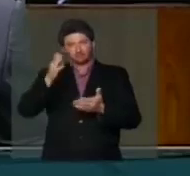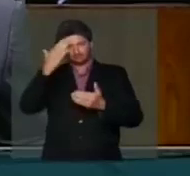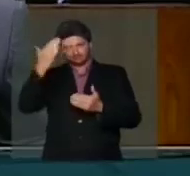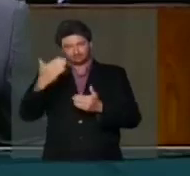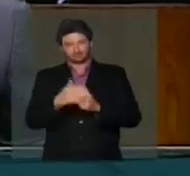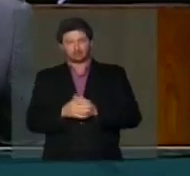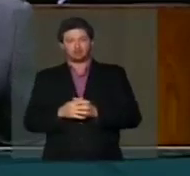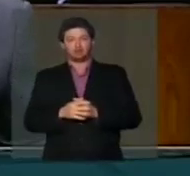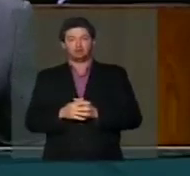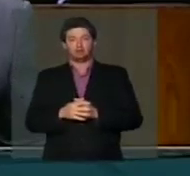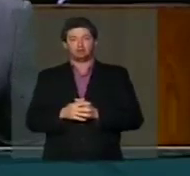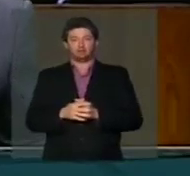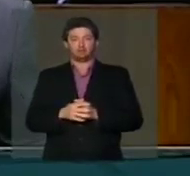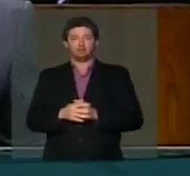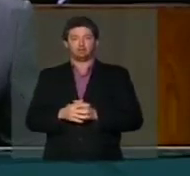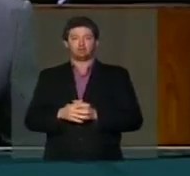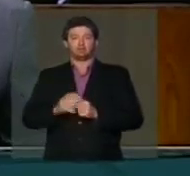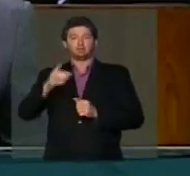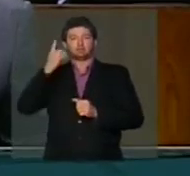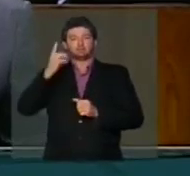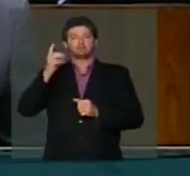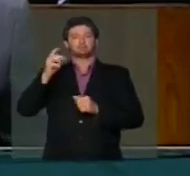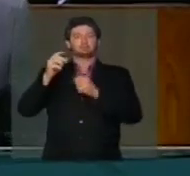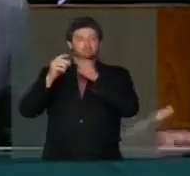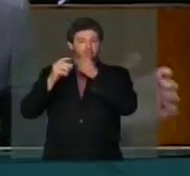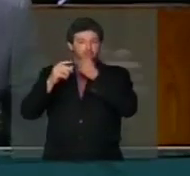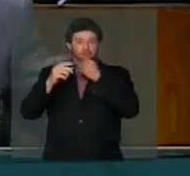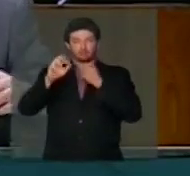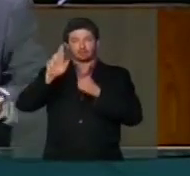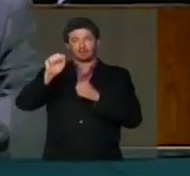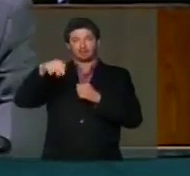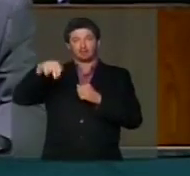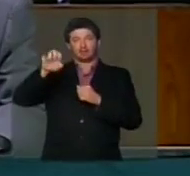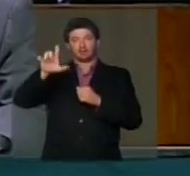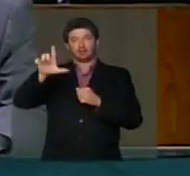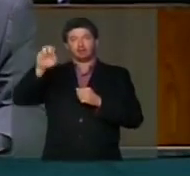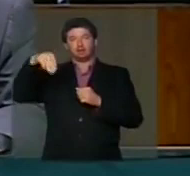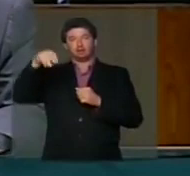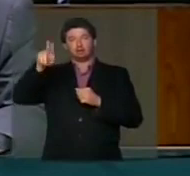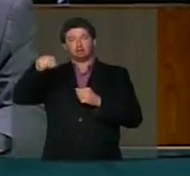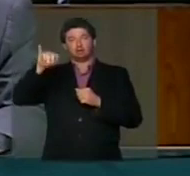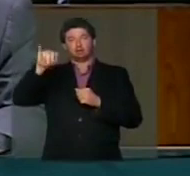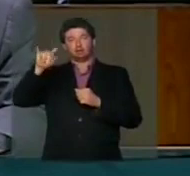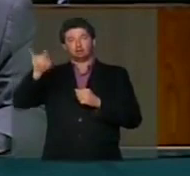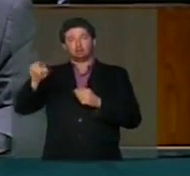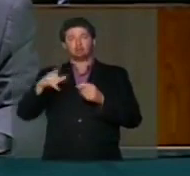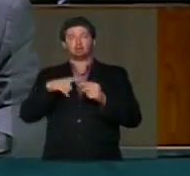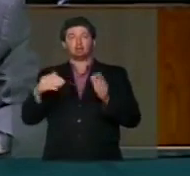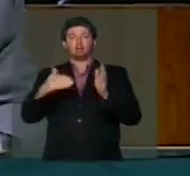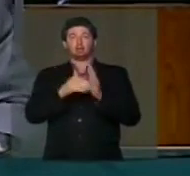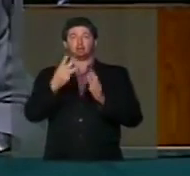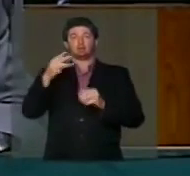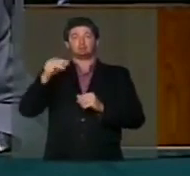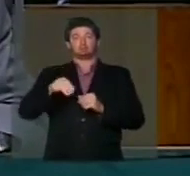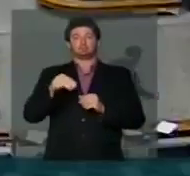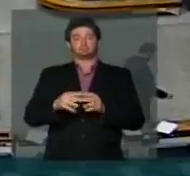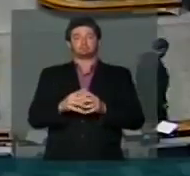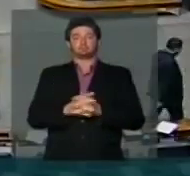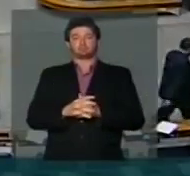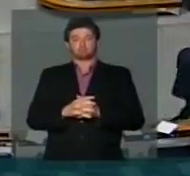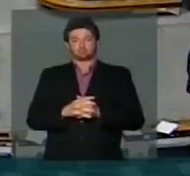Obrigado, será feito. Deputada Raquel Muniz, Vossa Excelência dispõe de até três minutos.